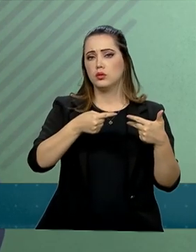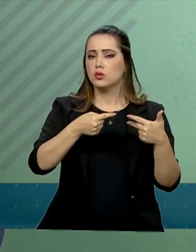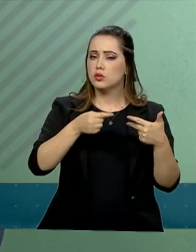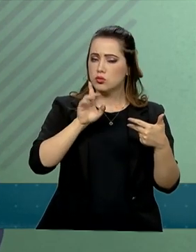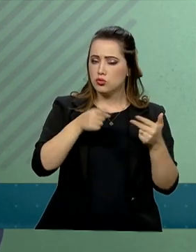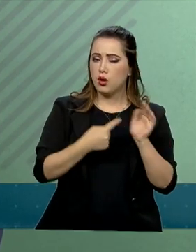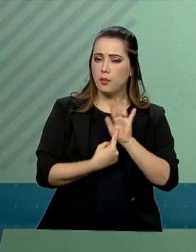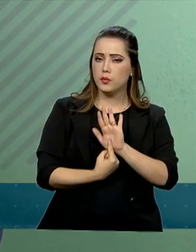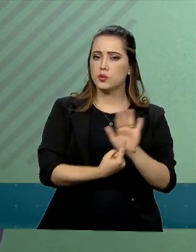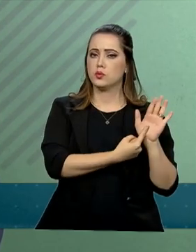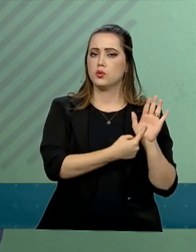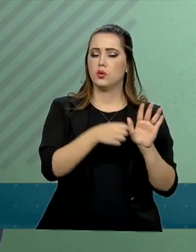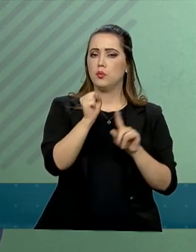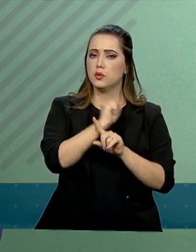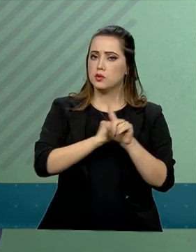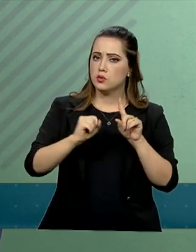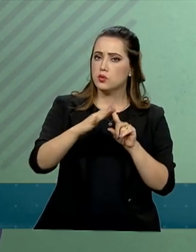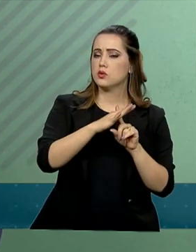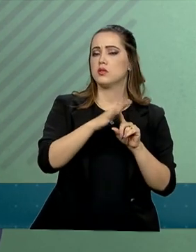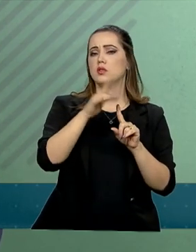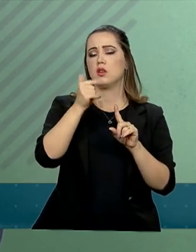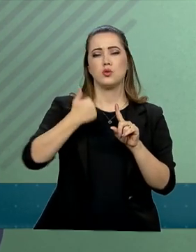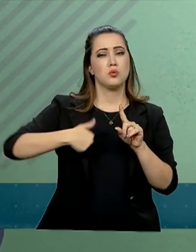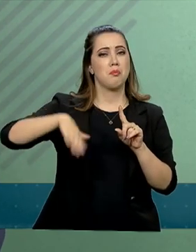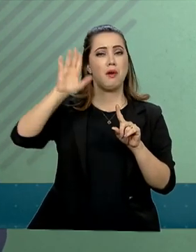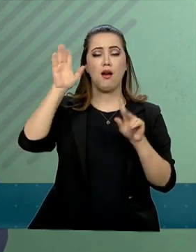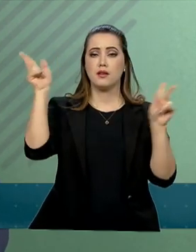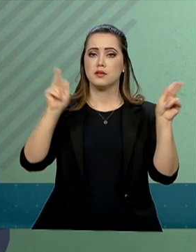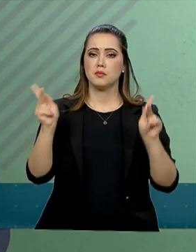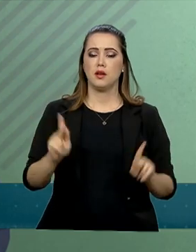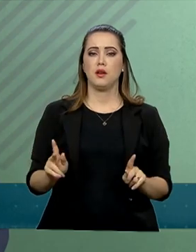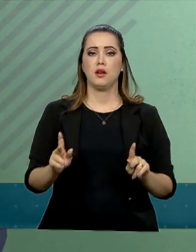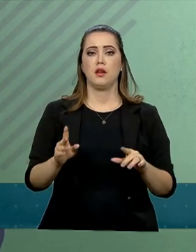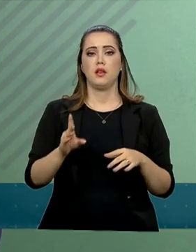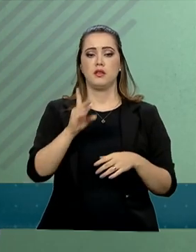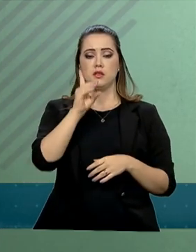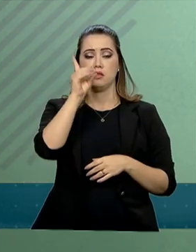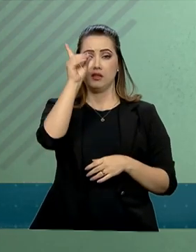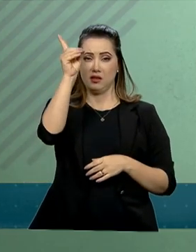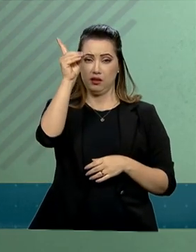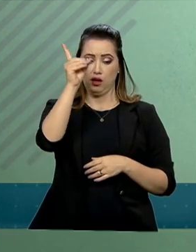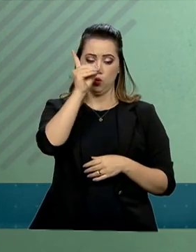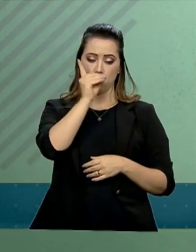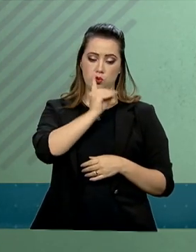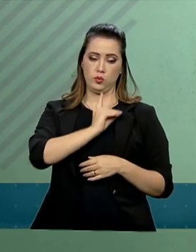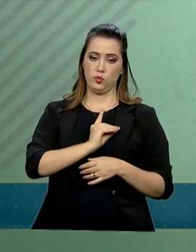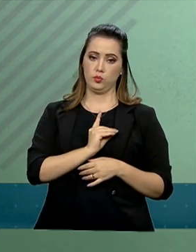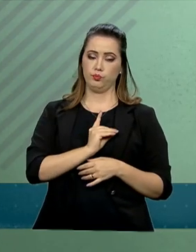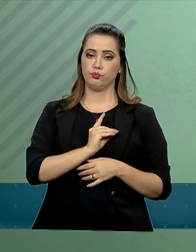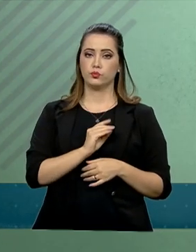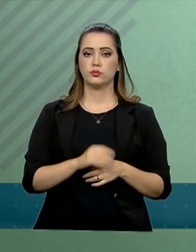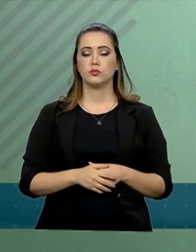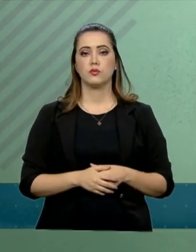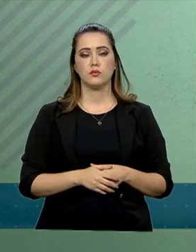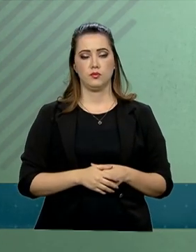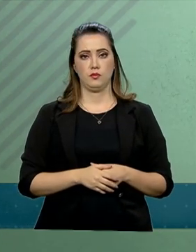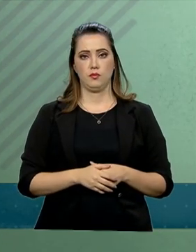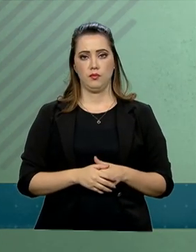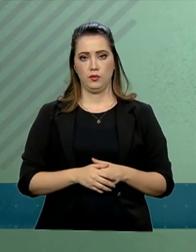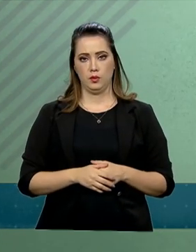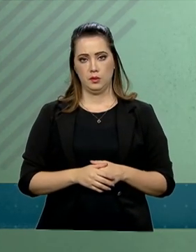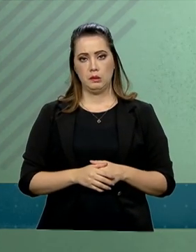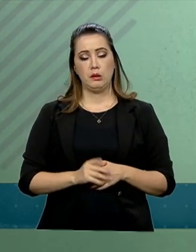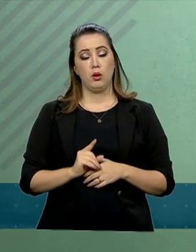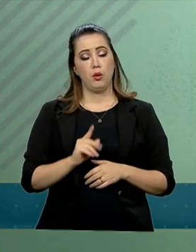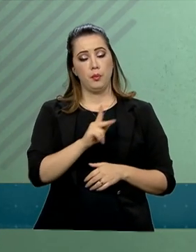demonstrada para a sociedade, ainda mais tendo paz e Deus no coração. Fecho aspas. Ele acompanha